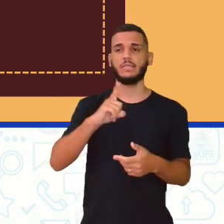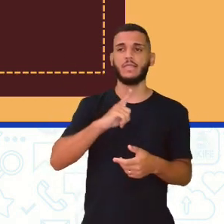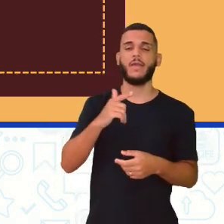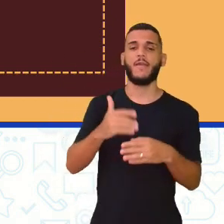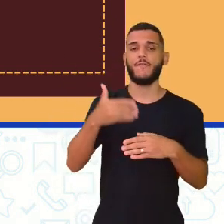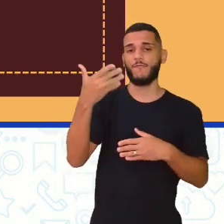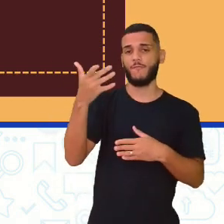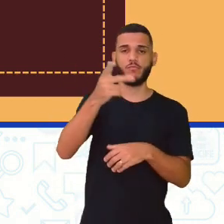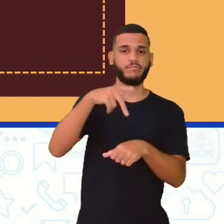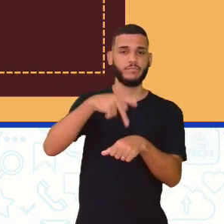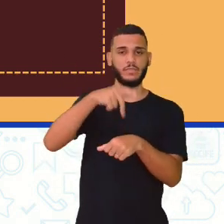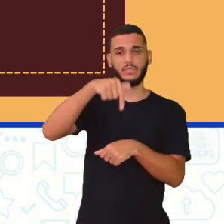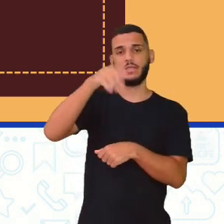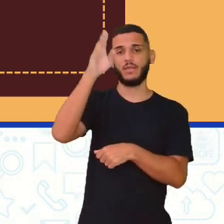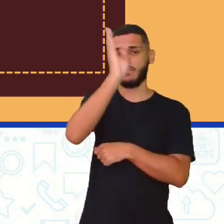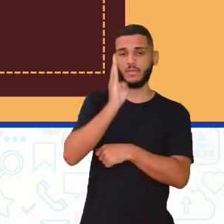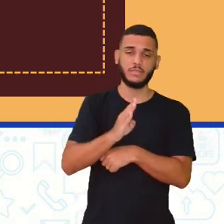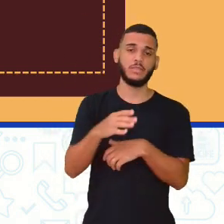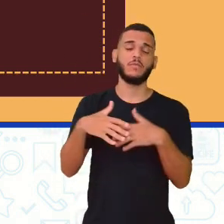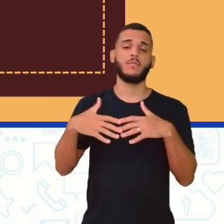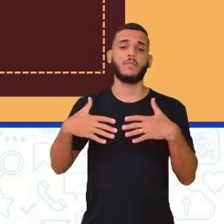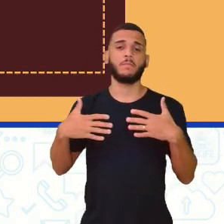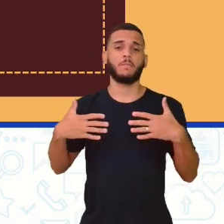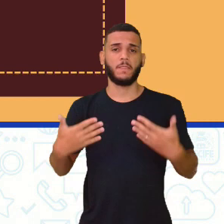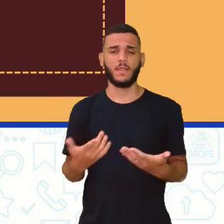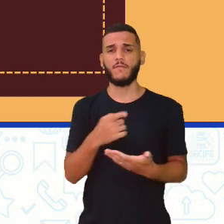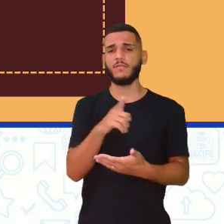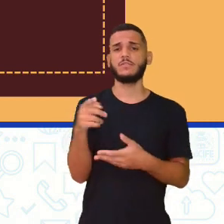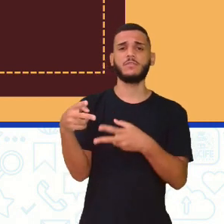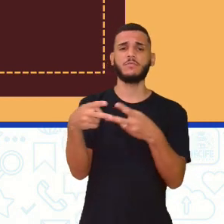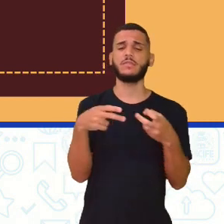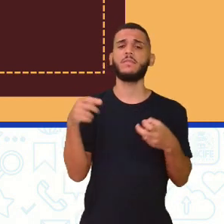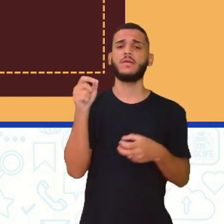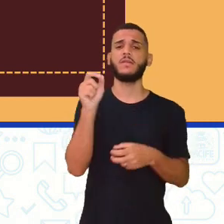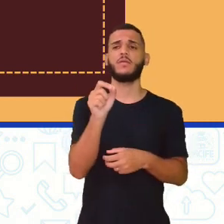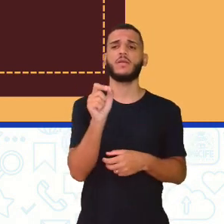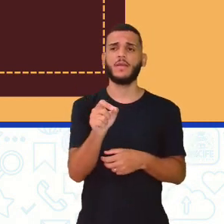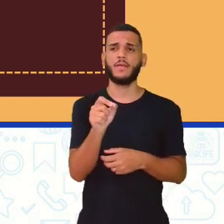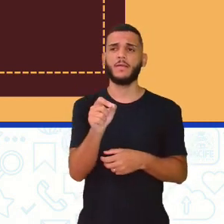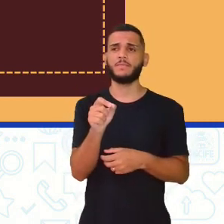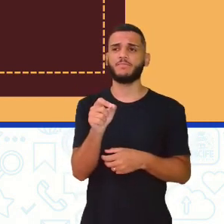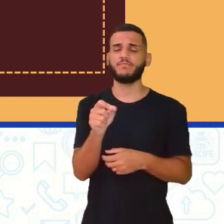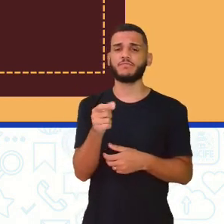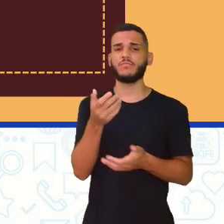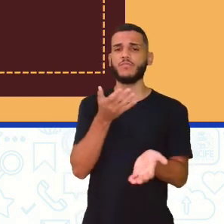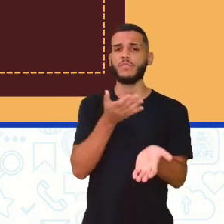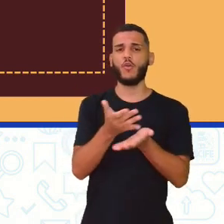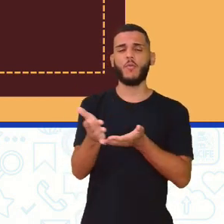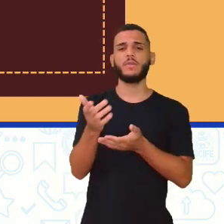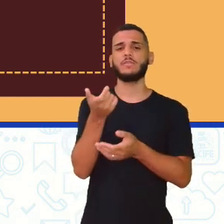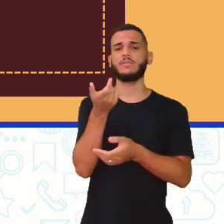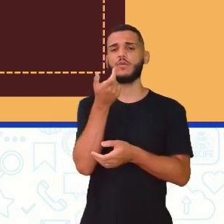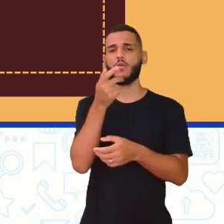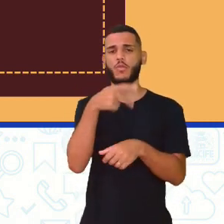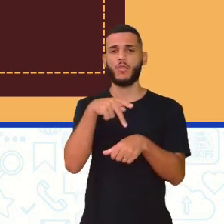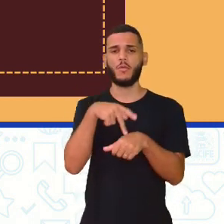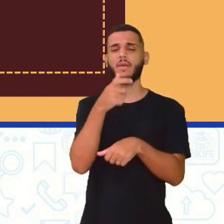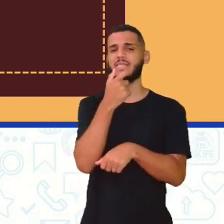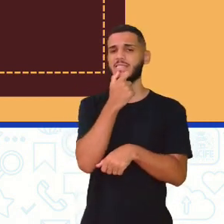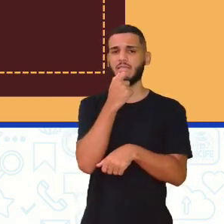fora daqui, né? Então, vocês viram aí que ele nasceu lá na Inglaterra, então,